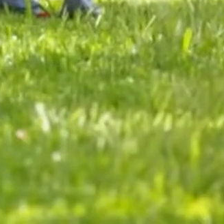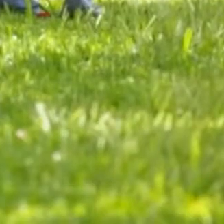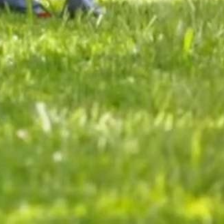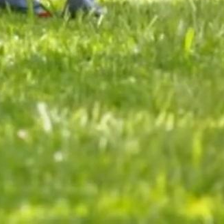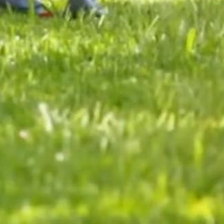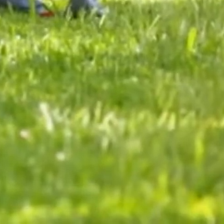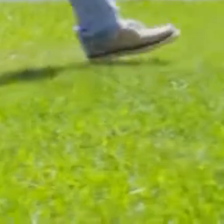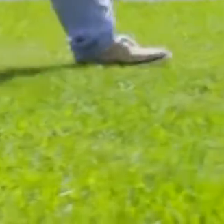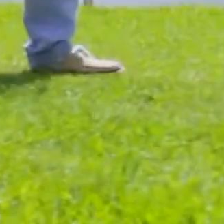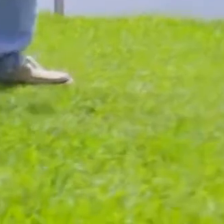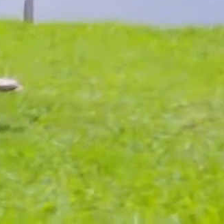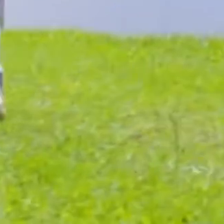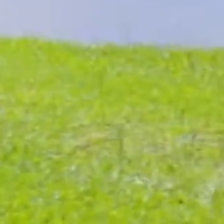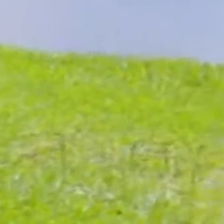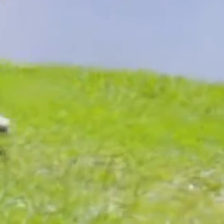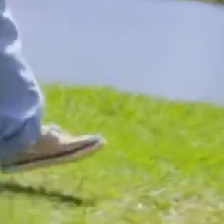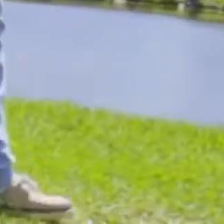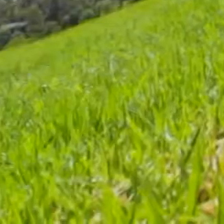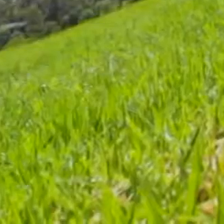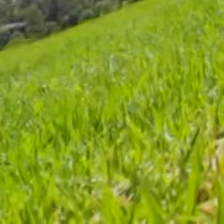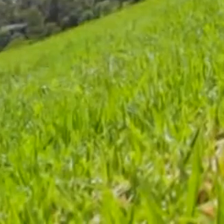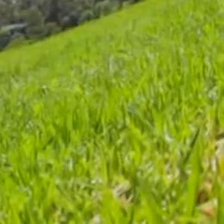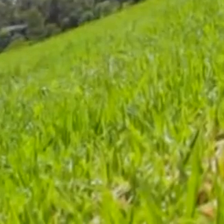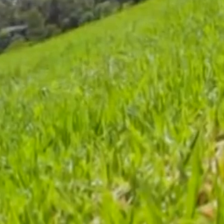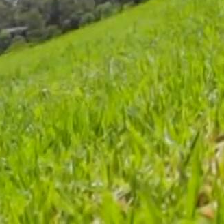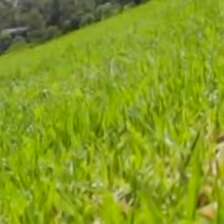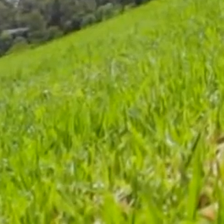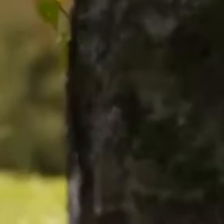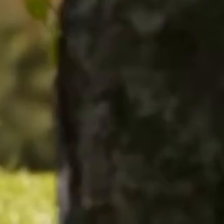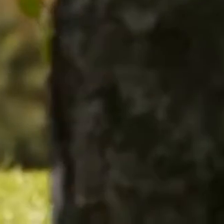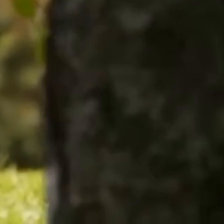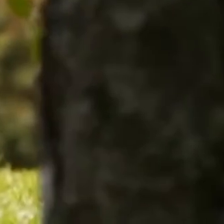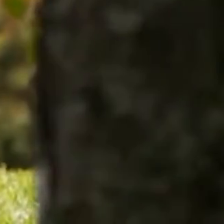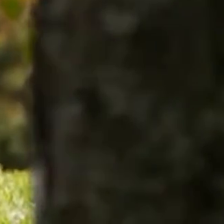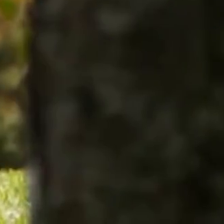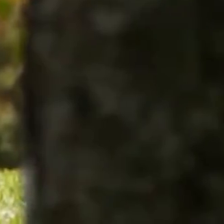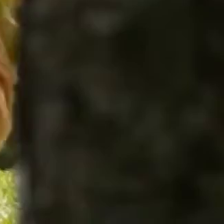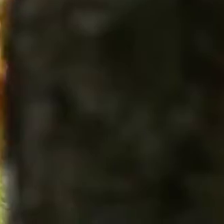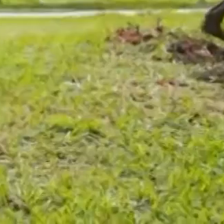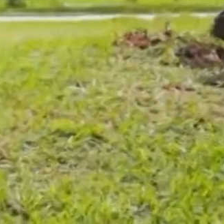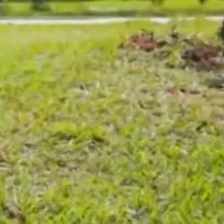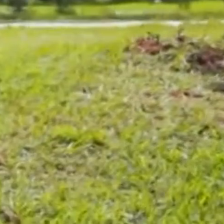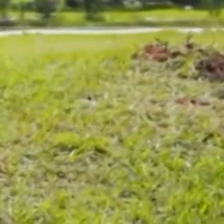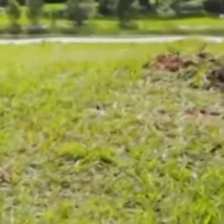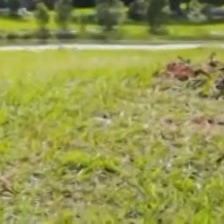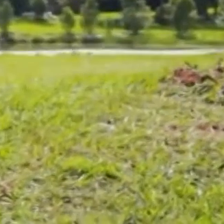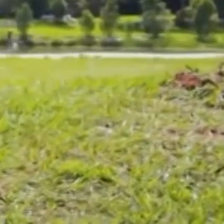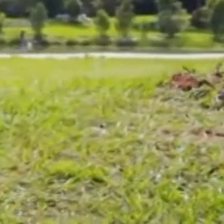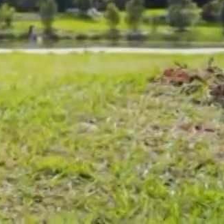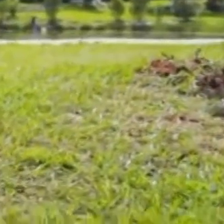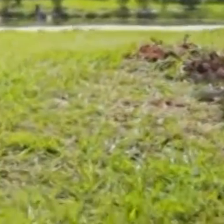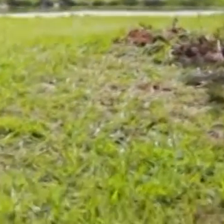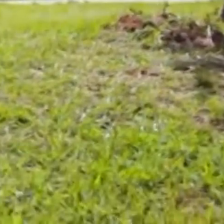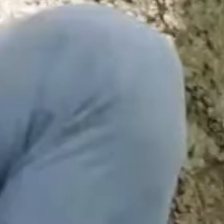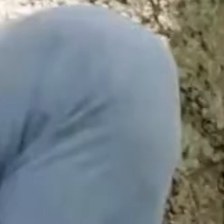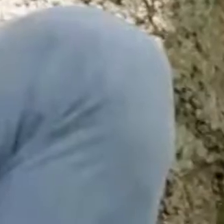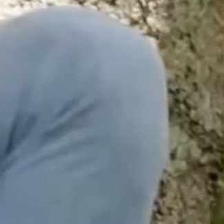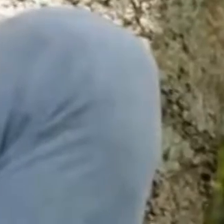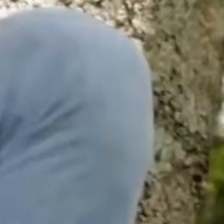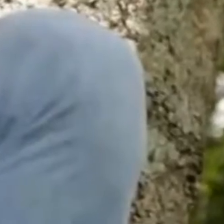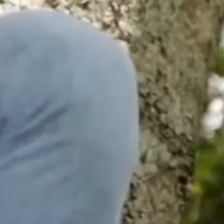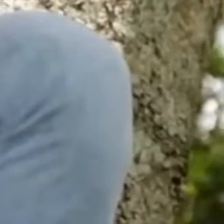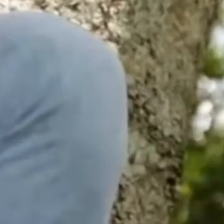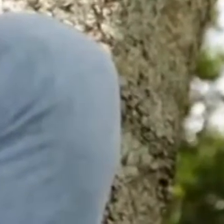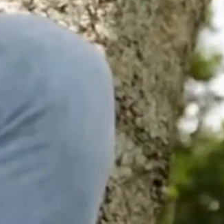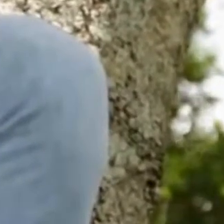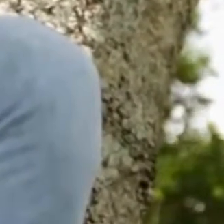diminui em até 95% das chances da sua gata ou cadela adquirirem tumor de mama. Também evita a gravidez indesejada, entre